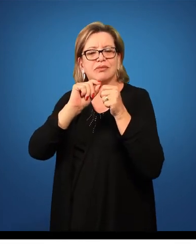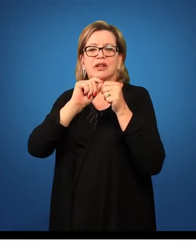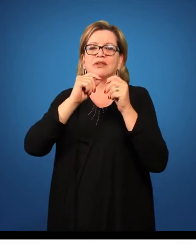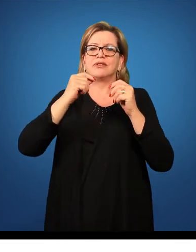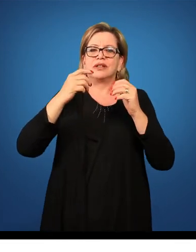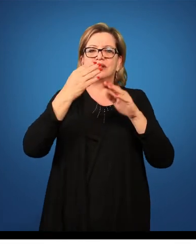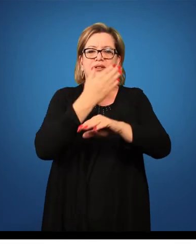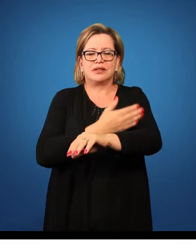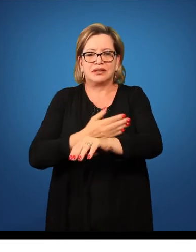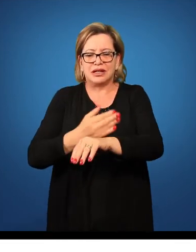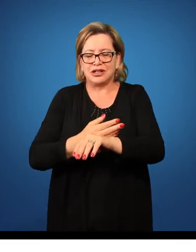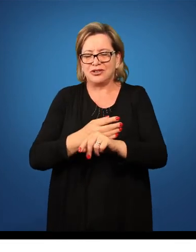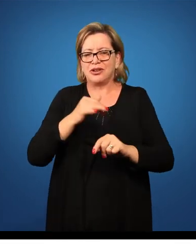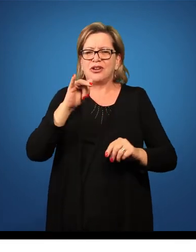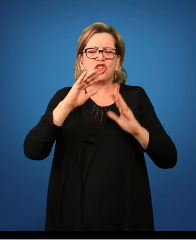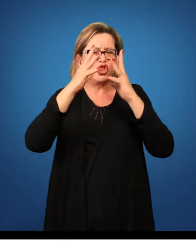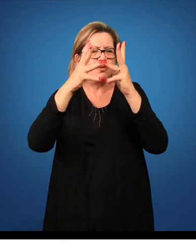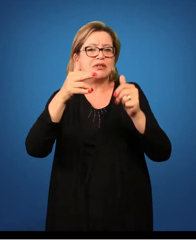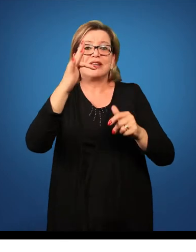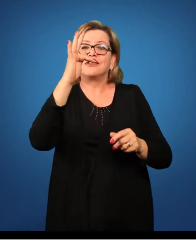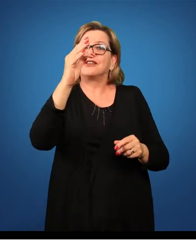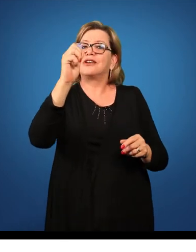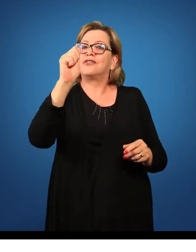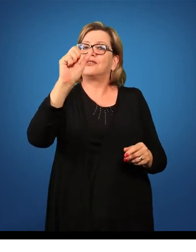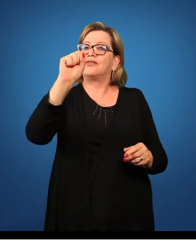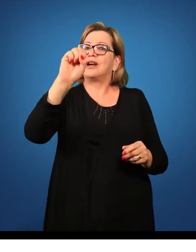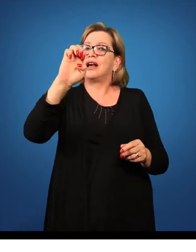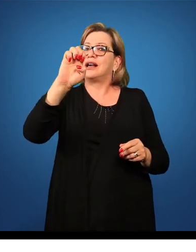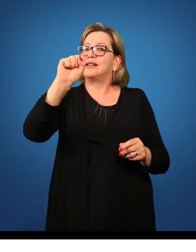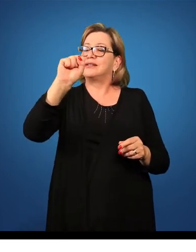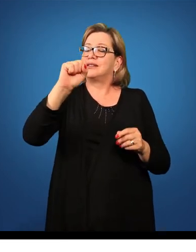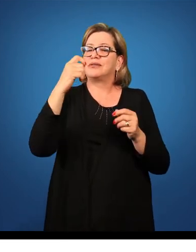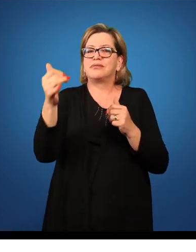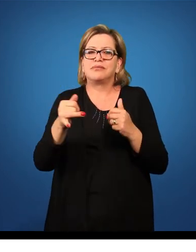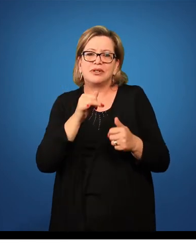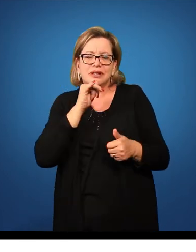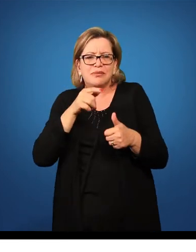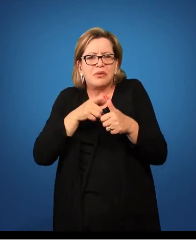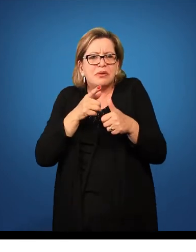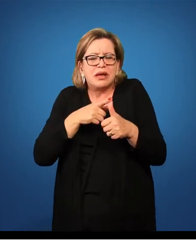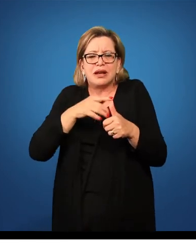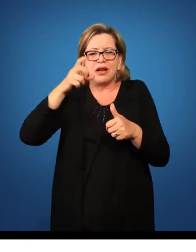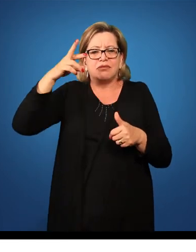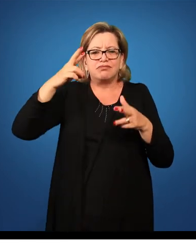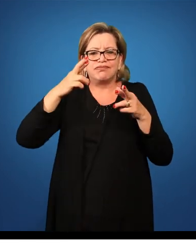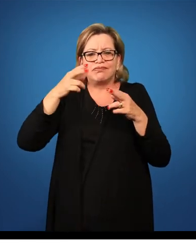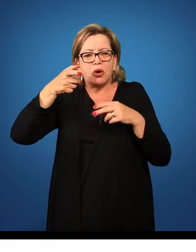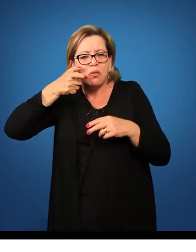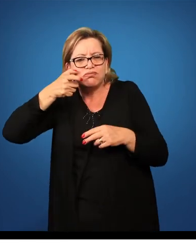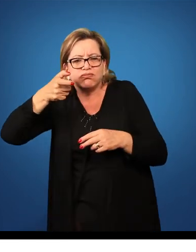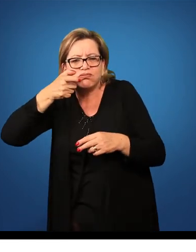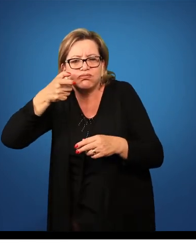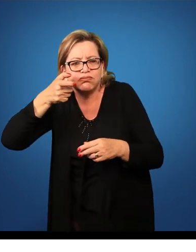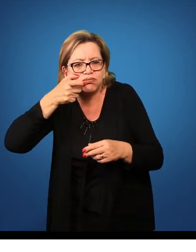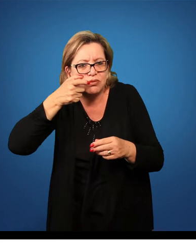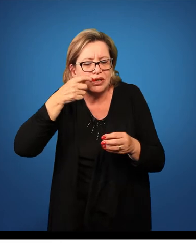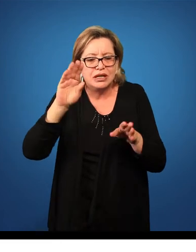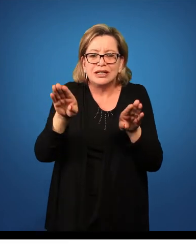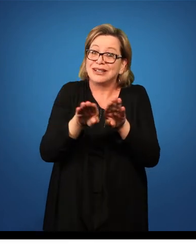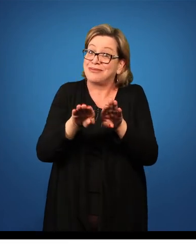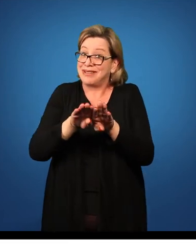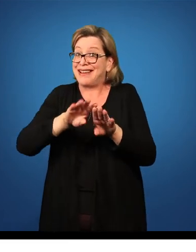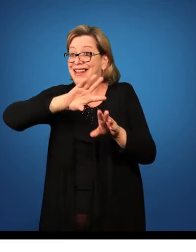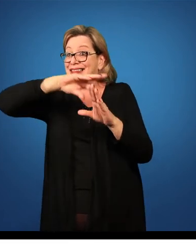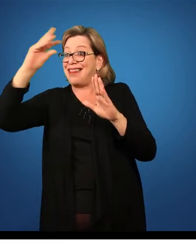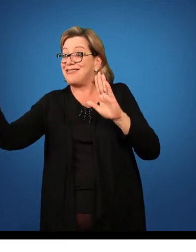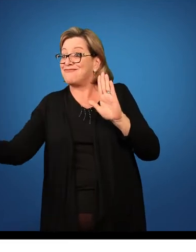Então, nós temos lá a fase 1, que foi a primeira observação. Vocês vão relatar essa observação e vão colocar no anexo